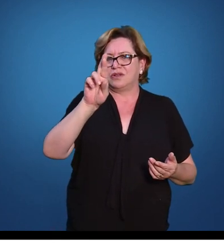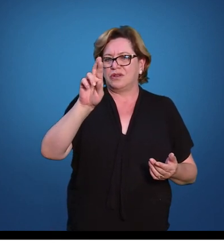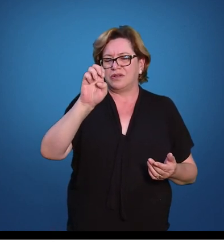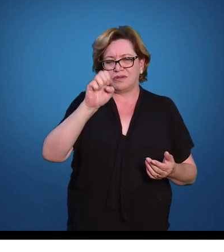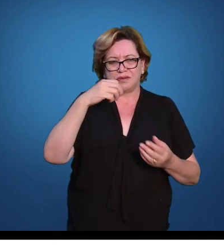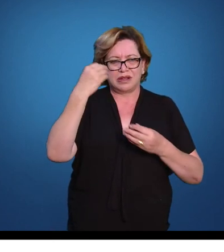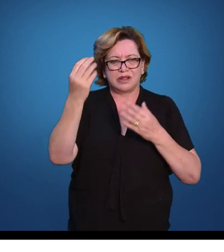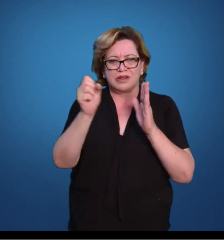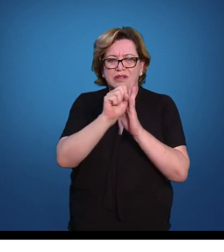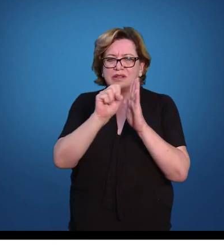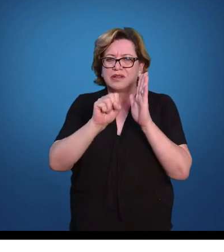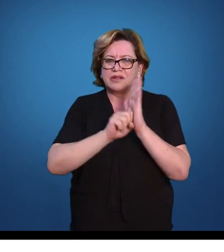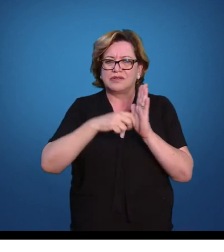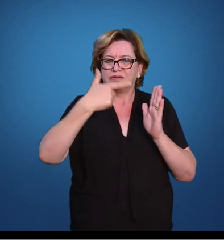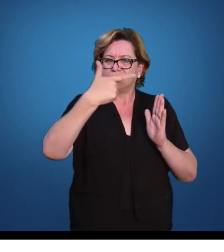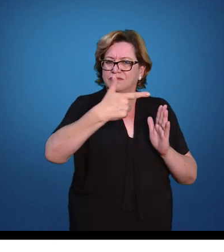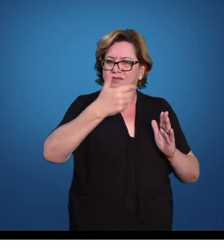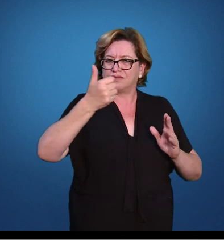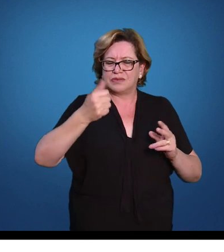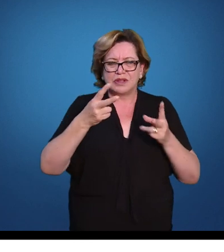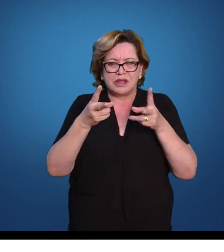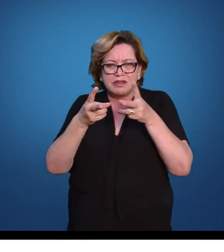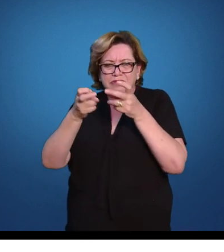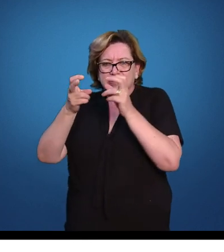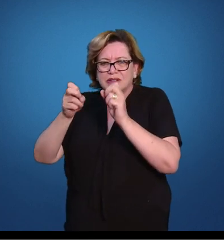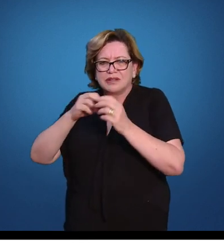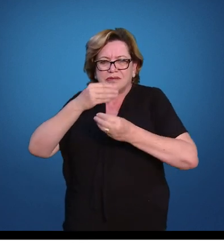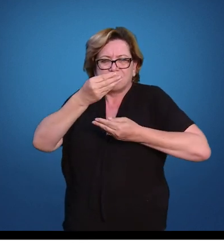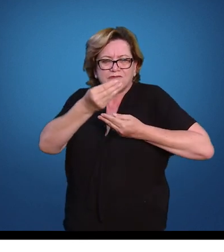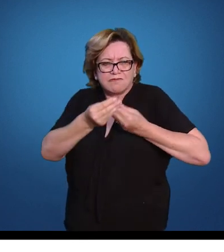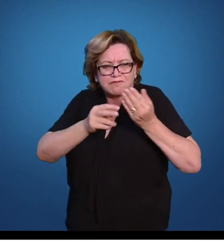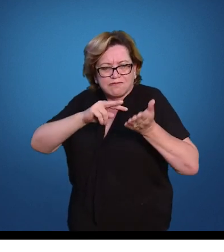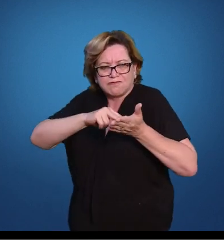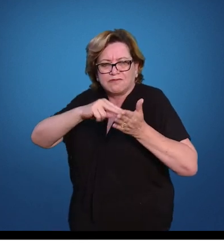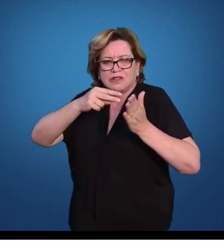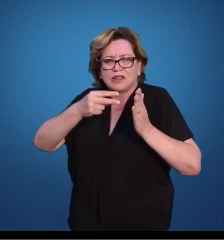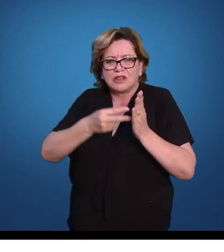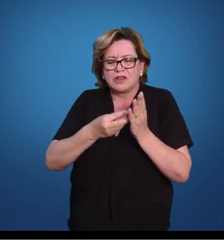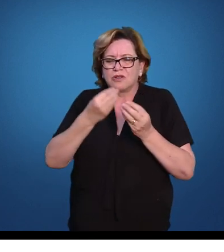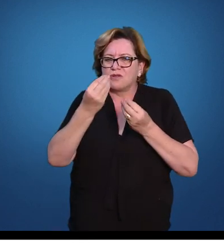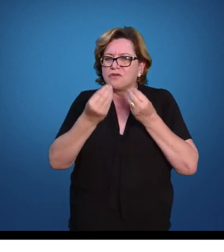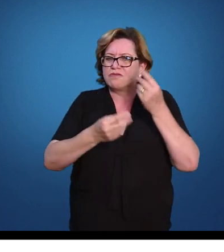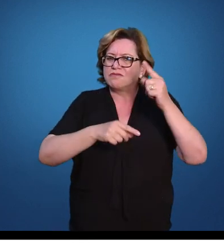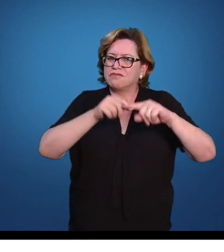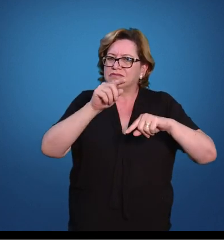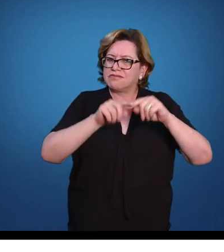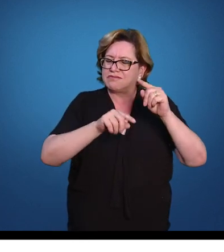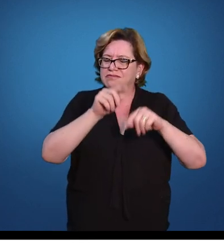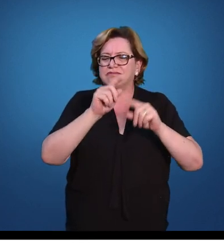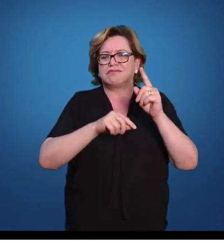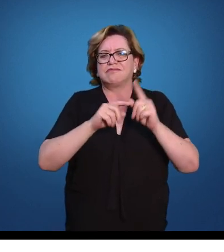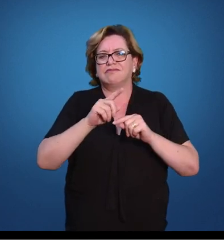e olhar para os processos de significação, para o modo como a materialidade nos